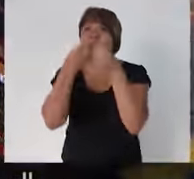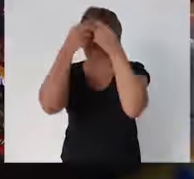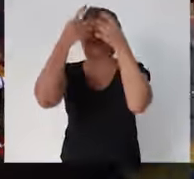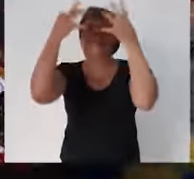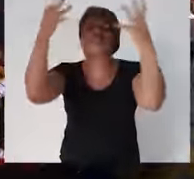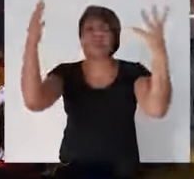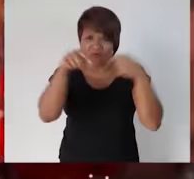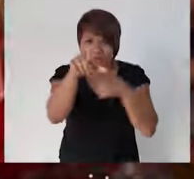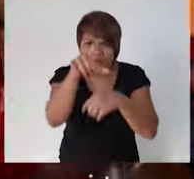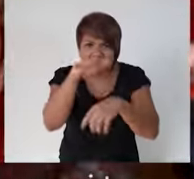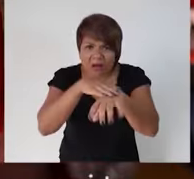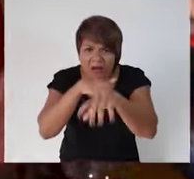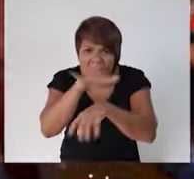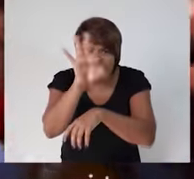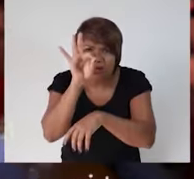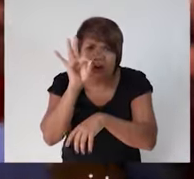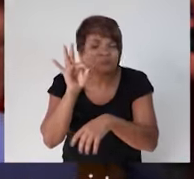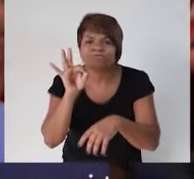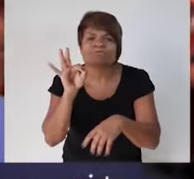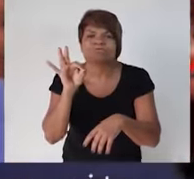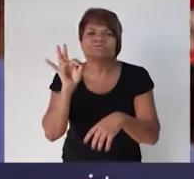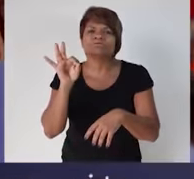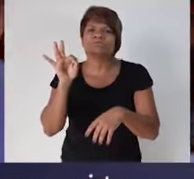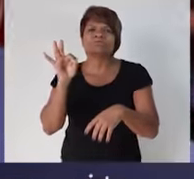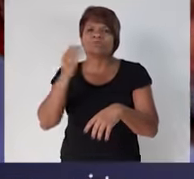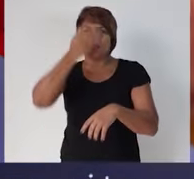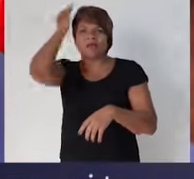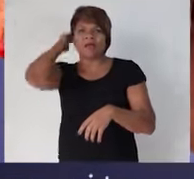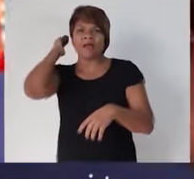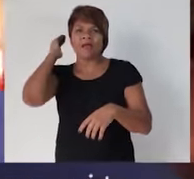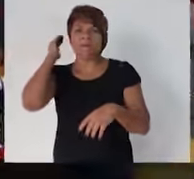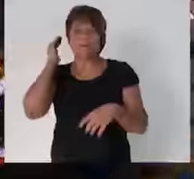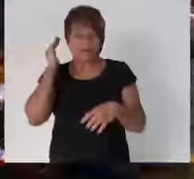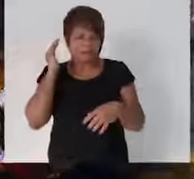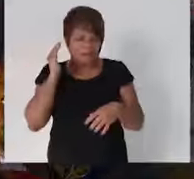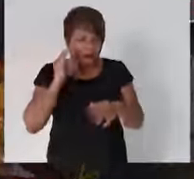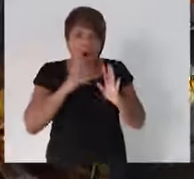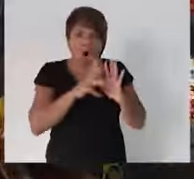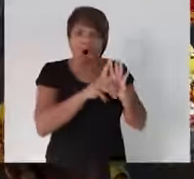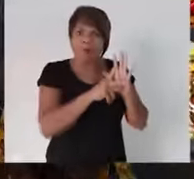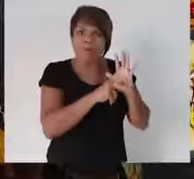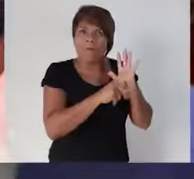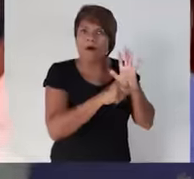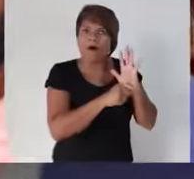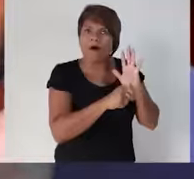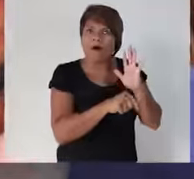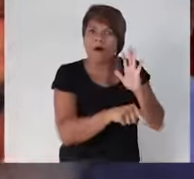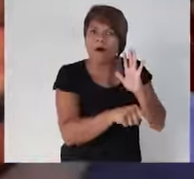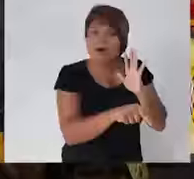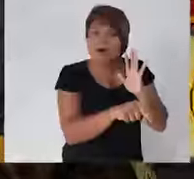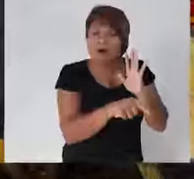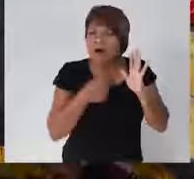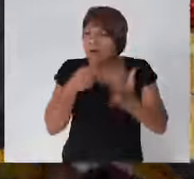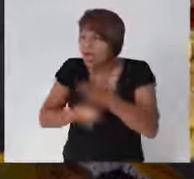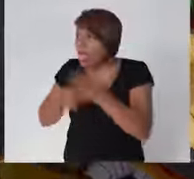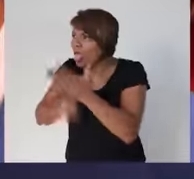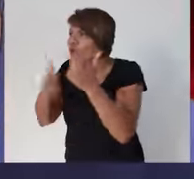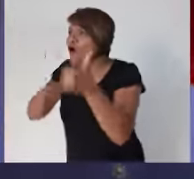escolheu. Ele está tirando aquilo que a gente batalhou tanto para conquistar. Um governo